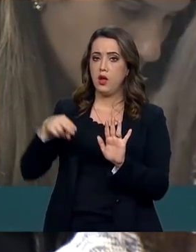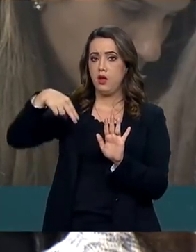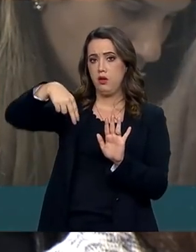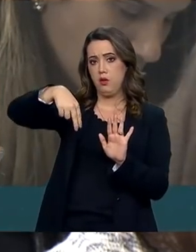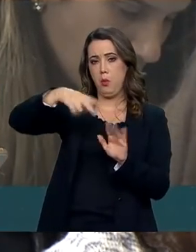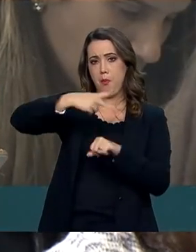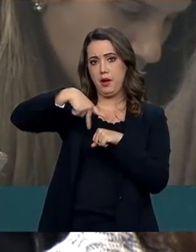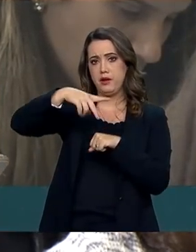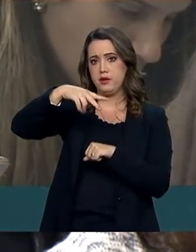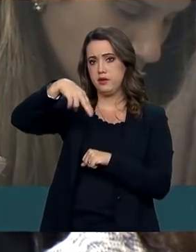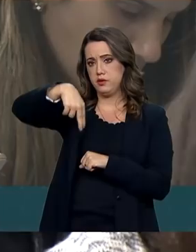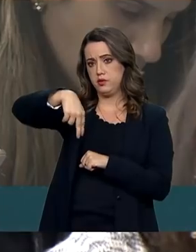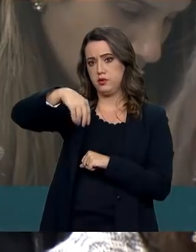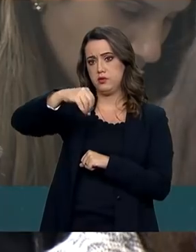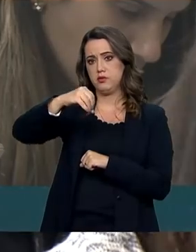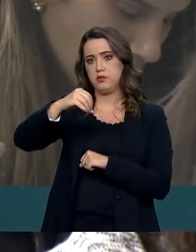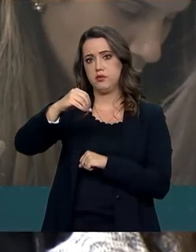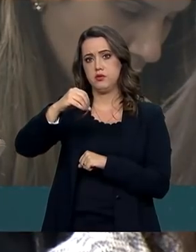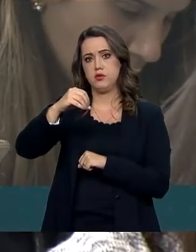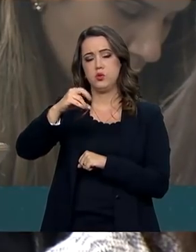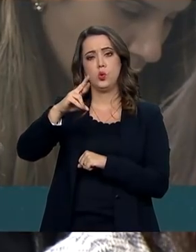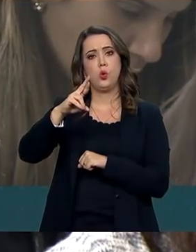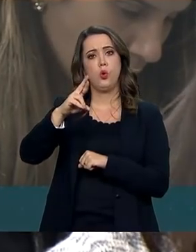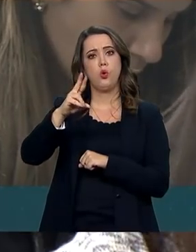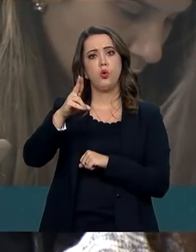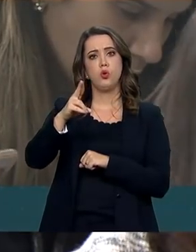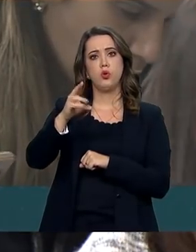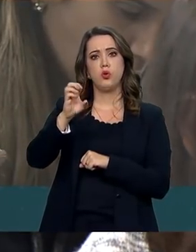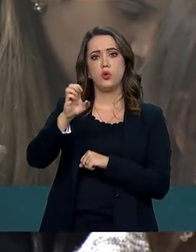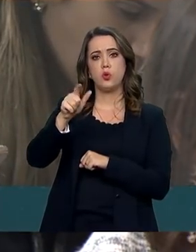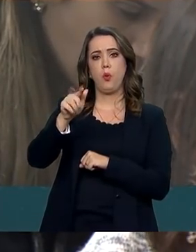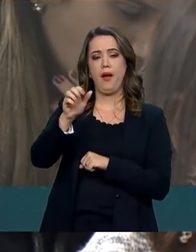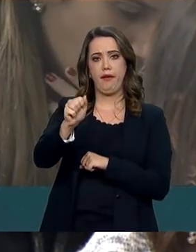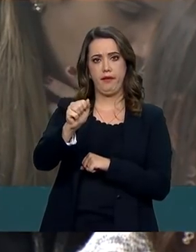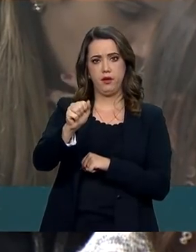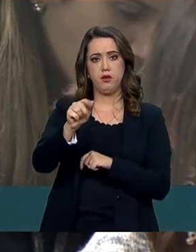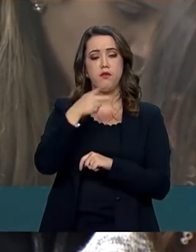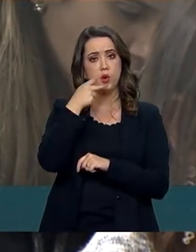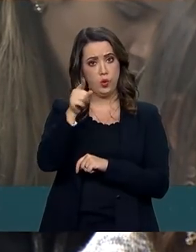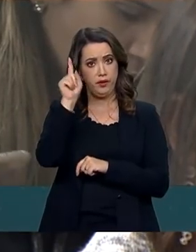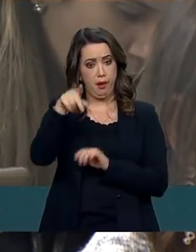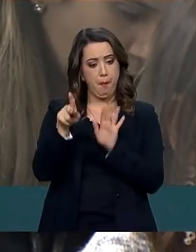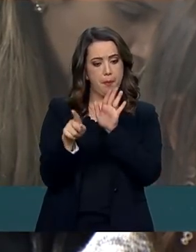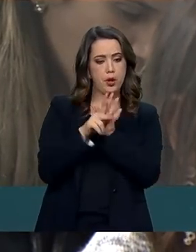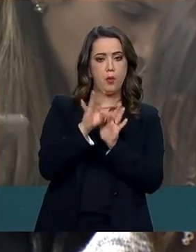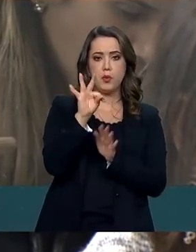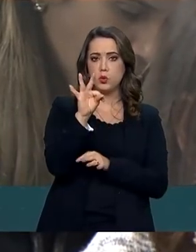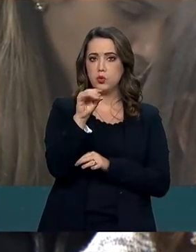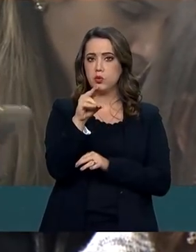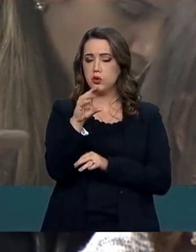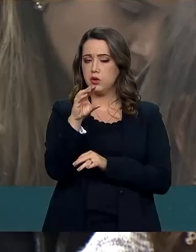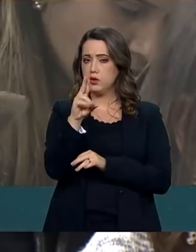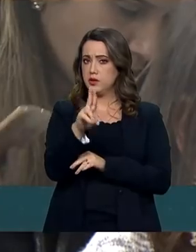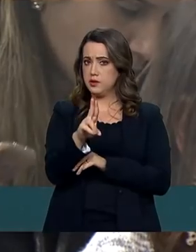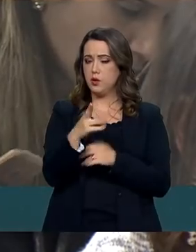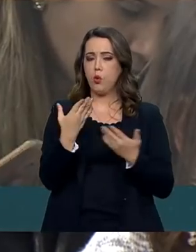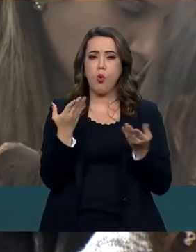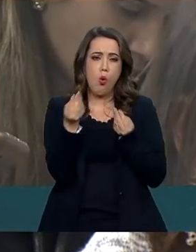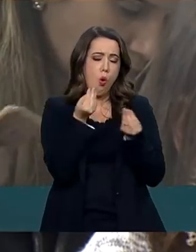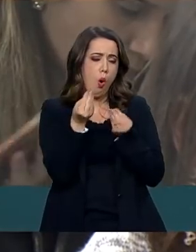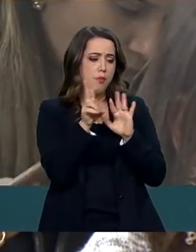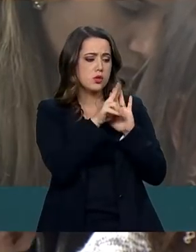Noruega, é do TCU. Então, assim, o que eu gostaria de saber é que métodos e padrões